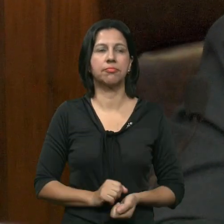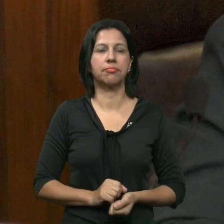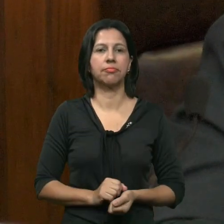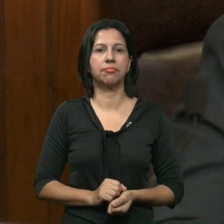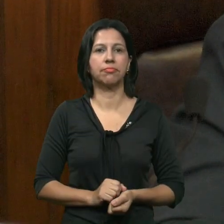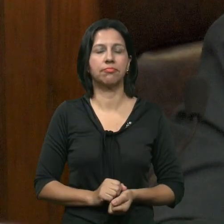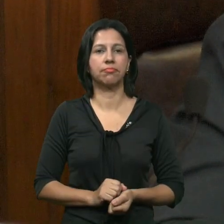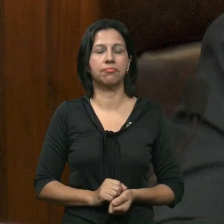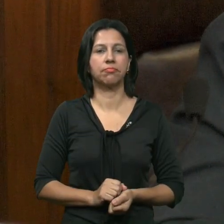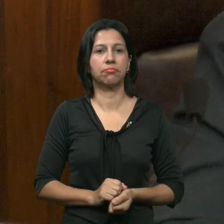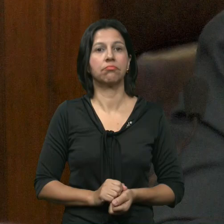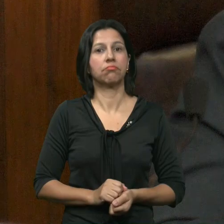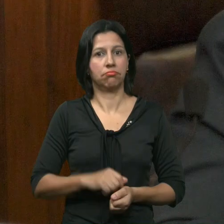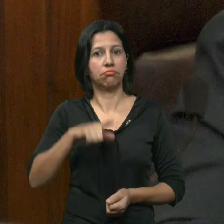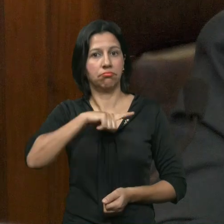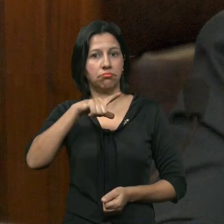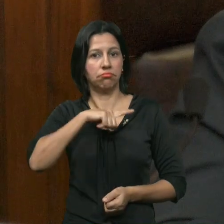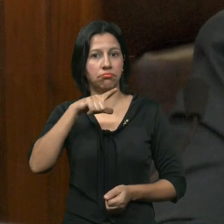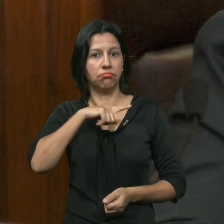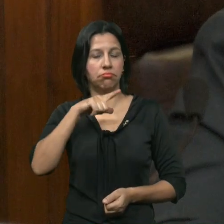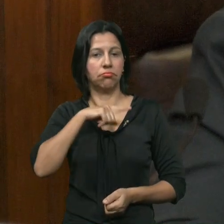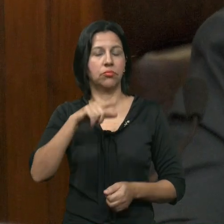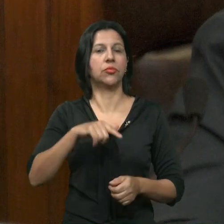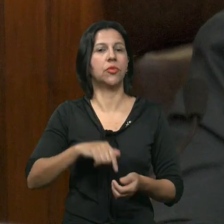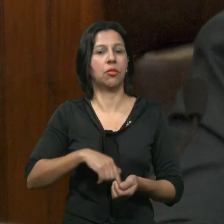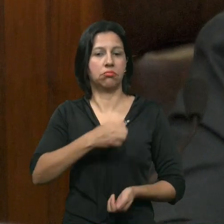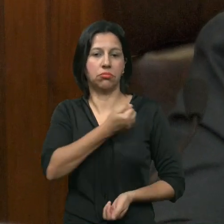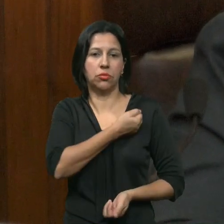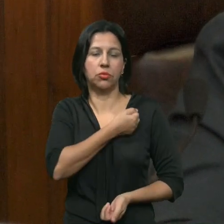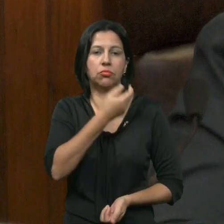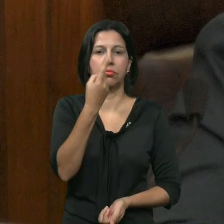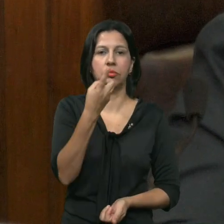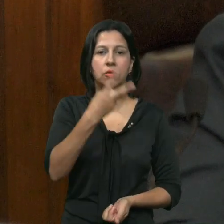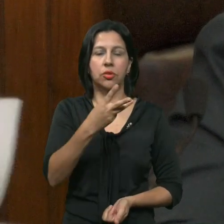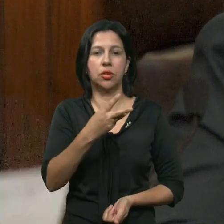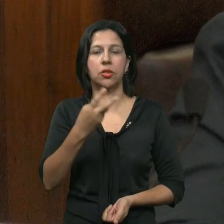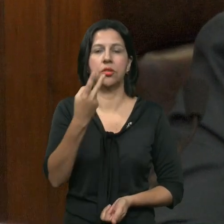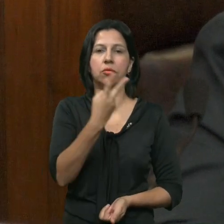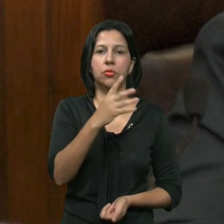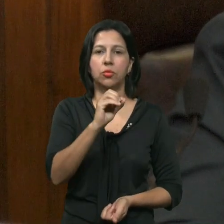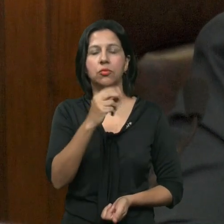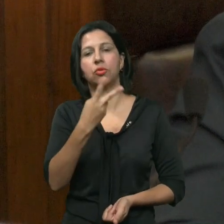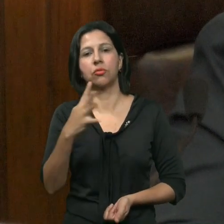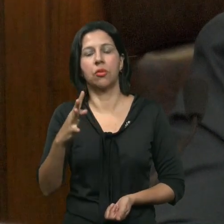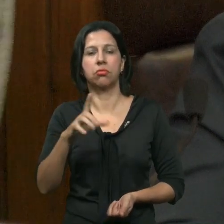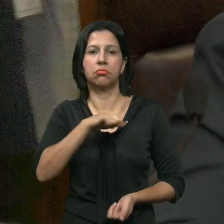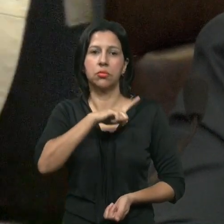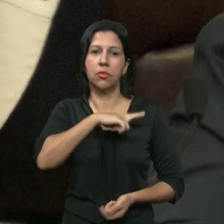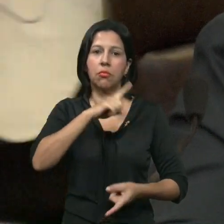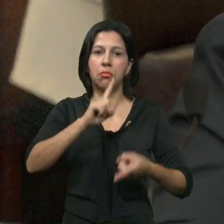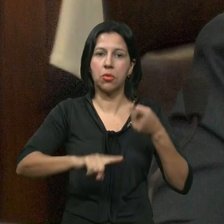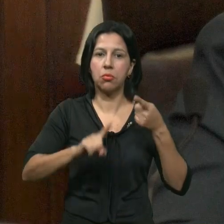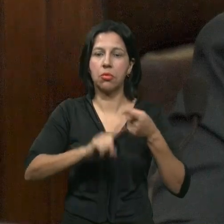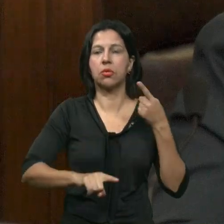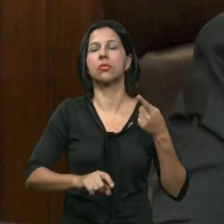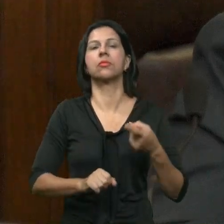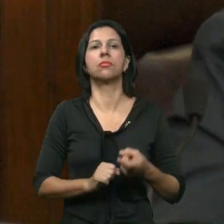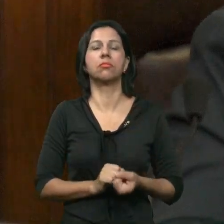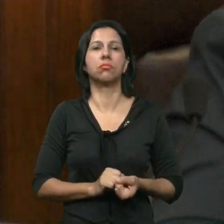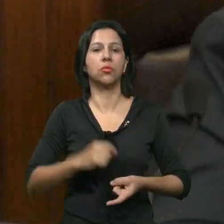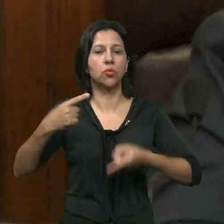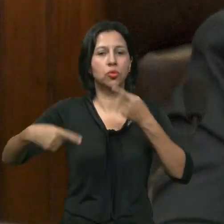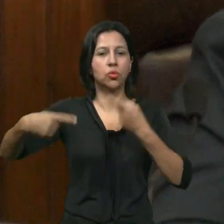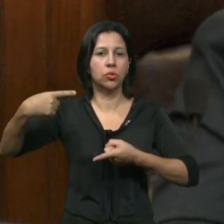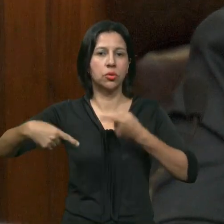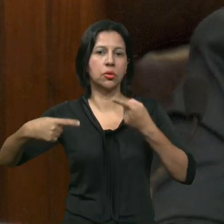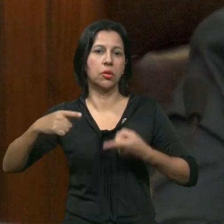A sessão extraordinária é convocada através do edital de convocação 13-2024 Primeiro item da ordem do dia Primeira